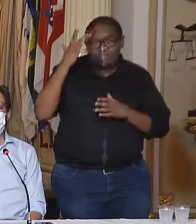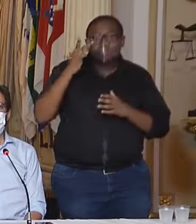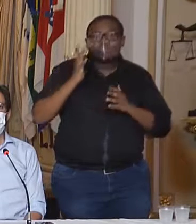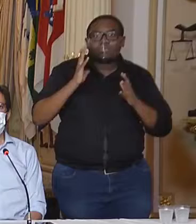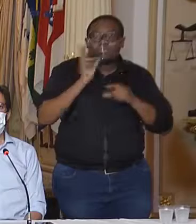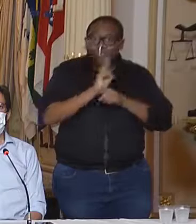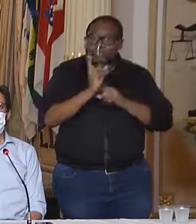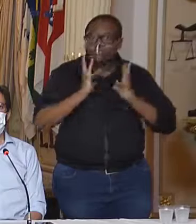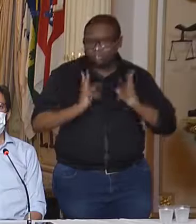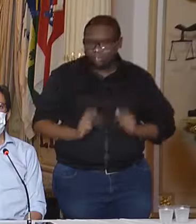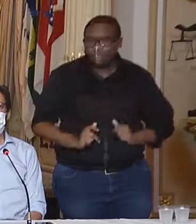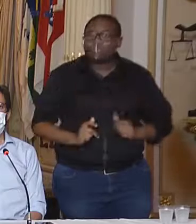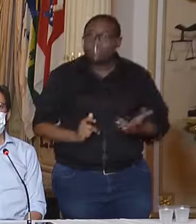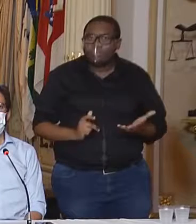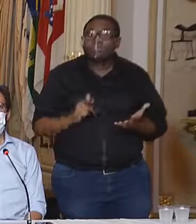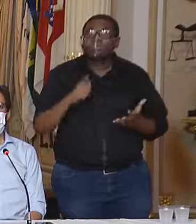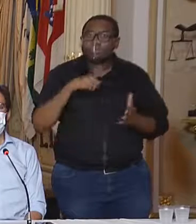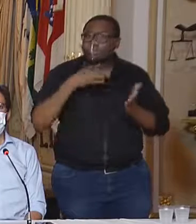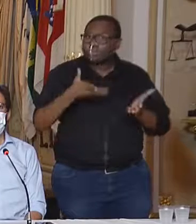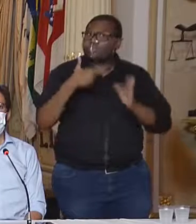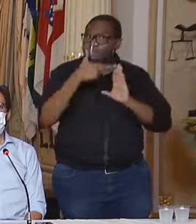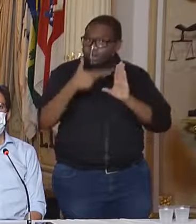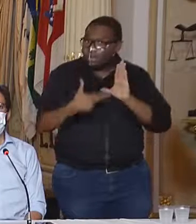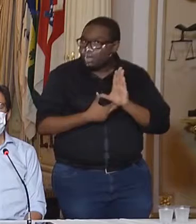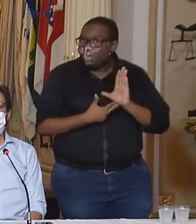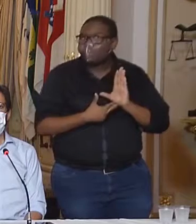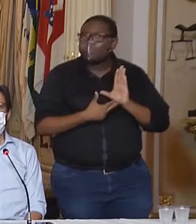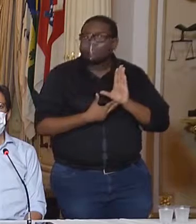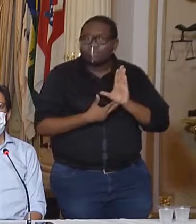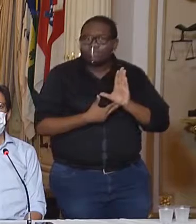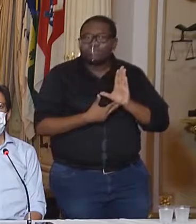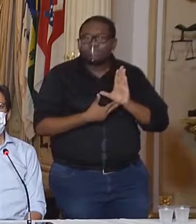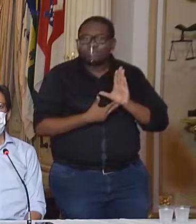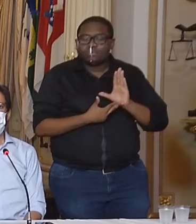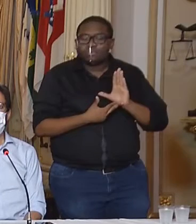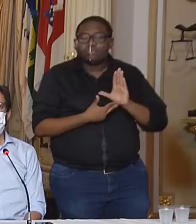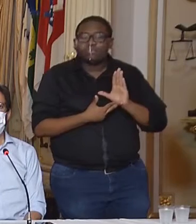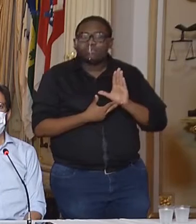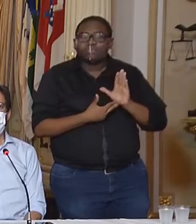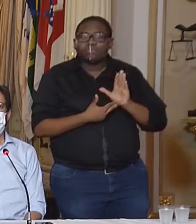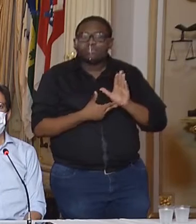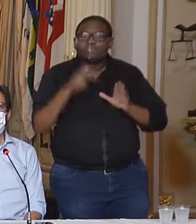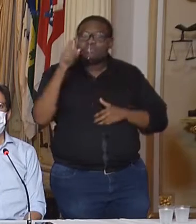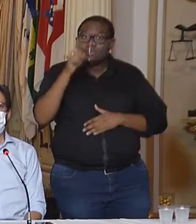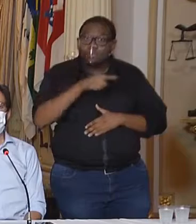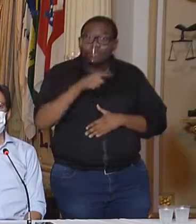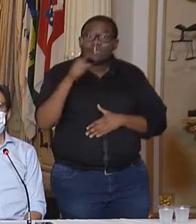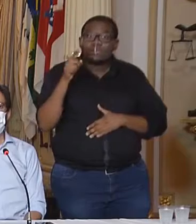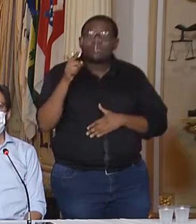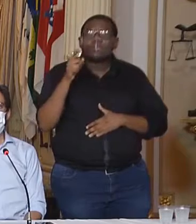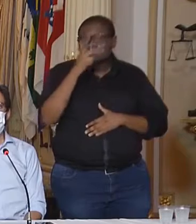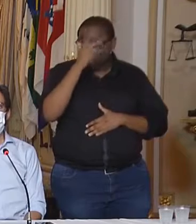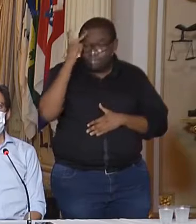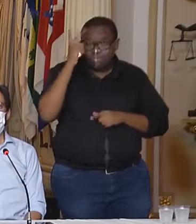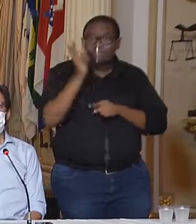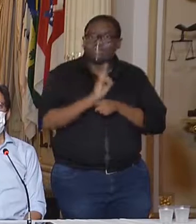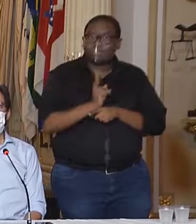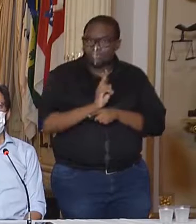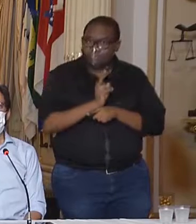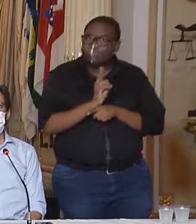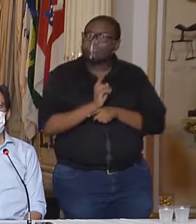regramentos que estão colocados em prática, eles passam a ser alvo da fiscalização.